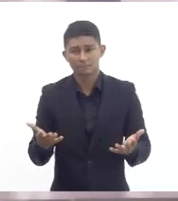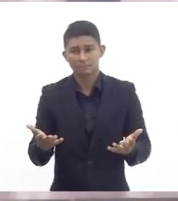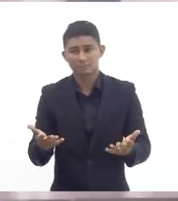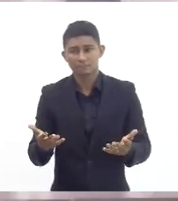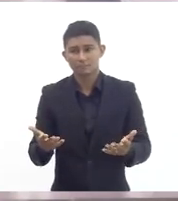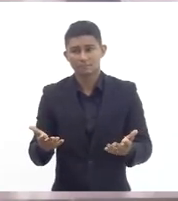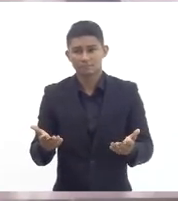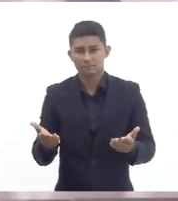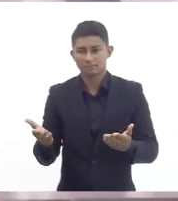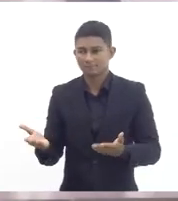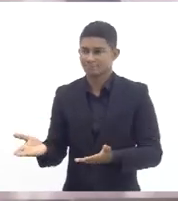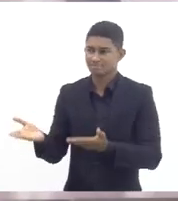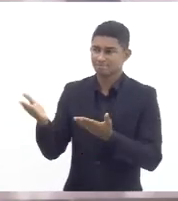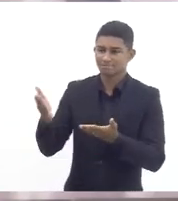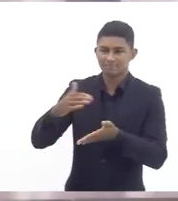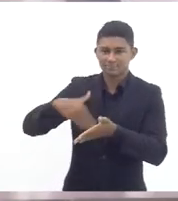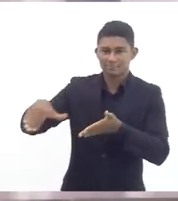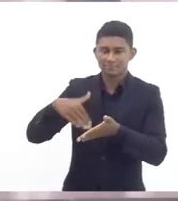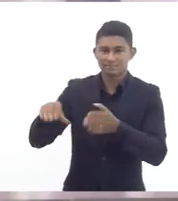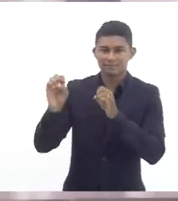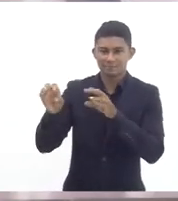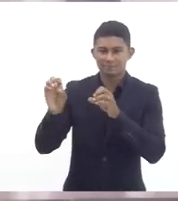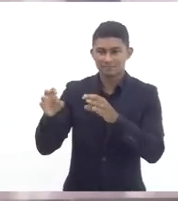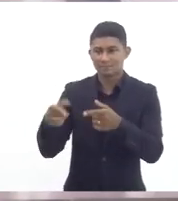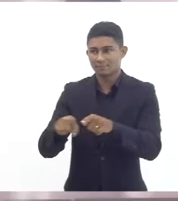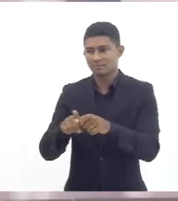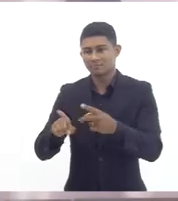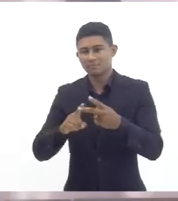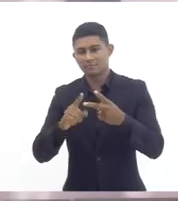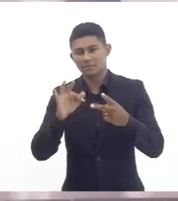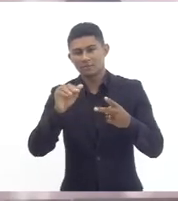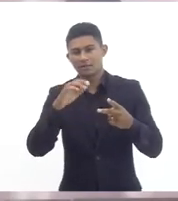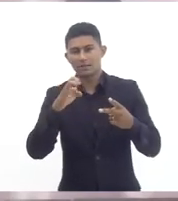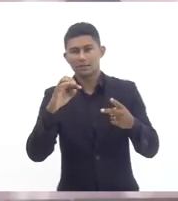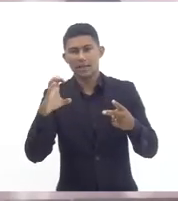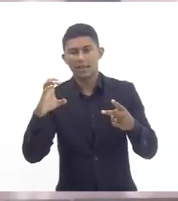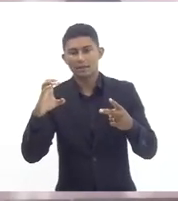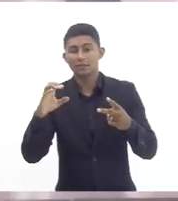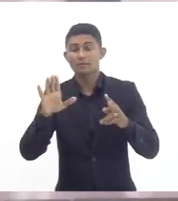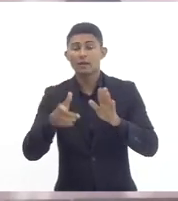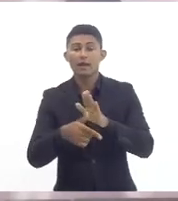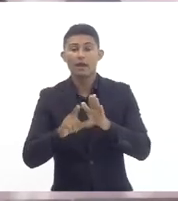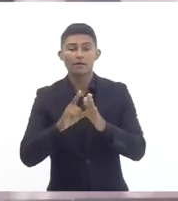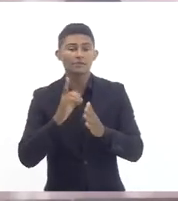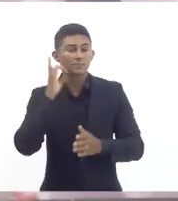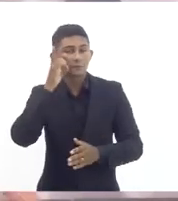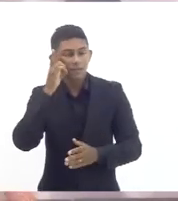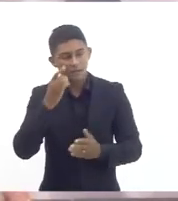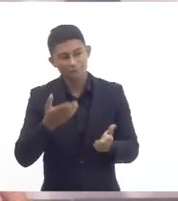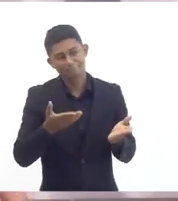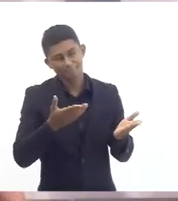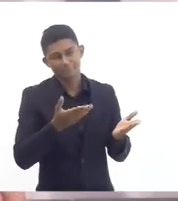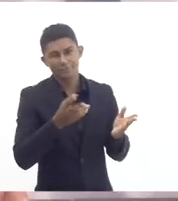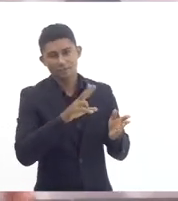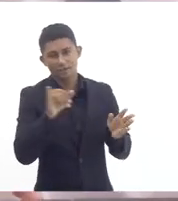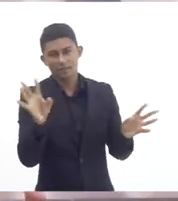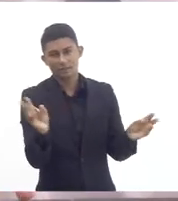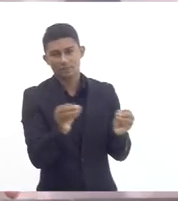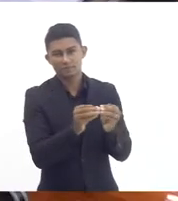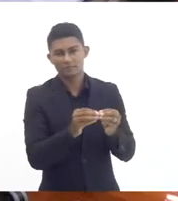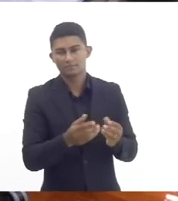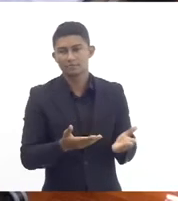repassar a palavra para a Seduc e para a Faietec passar a palavra para o deputado Valdeck também para fazer suas amarrações finais